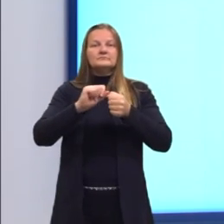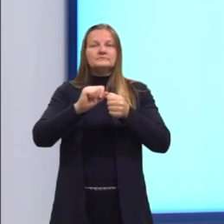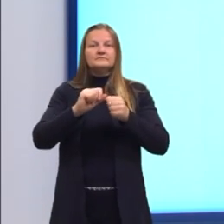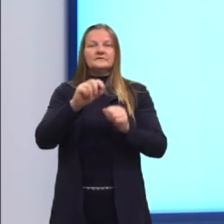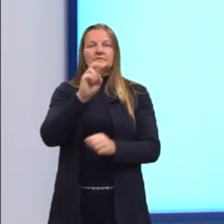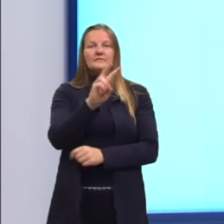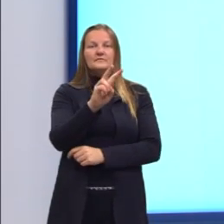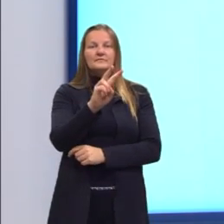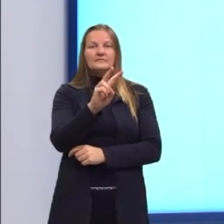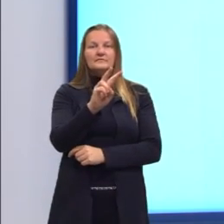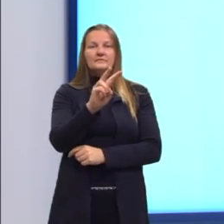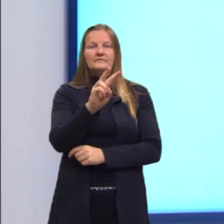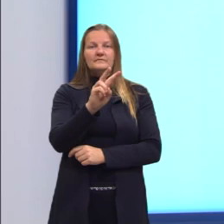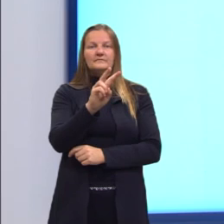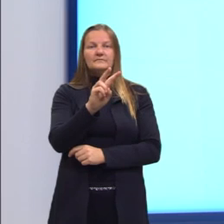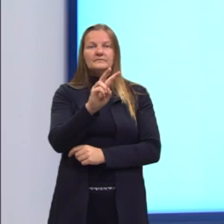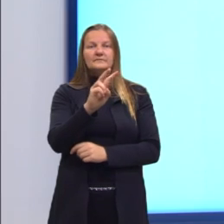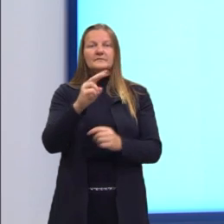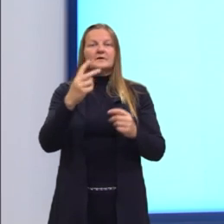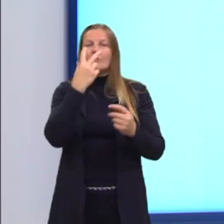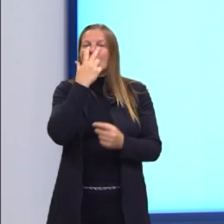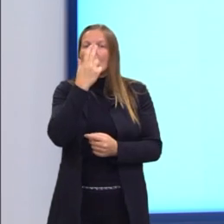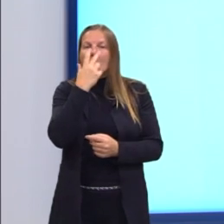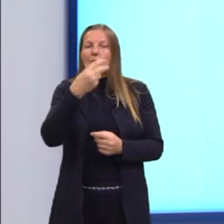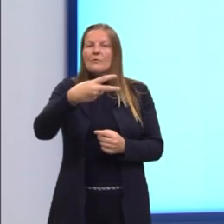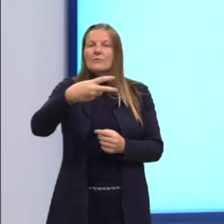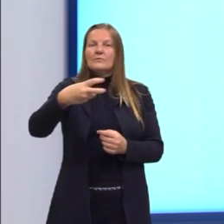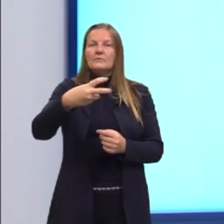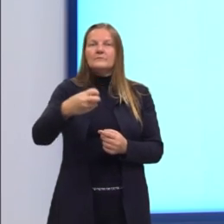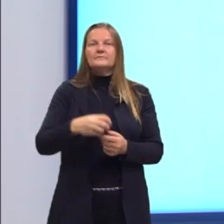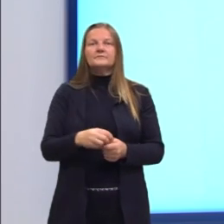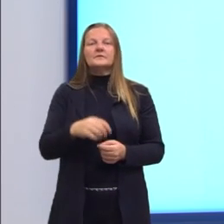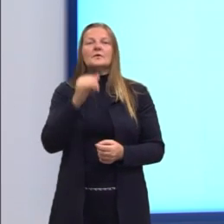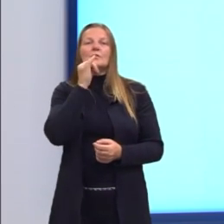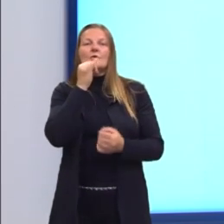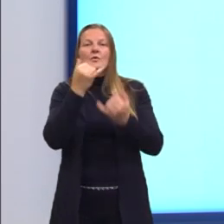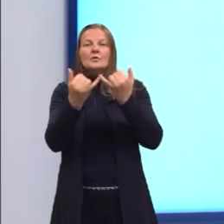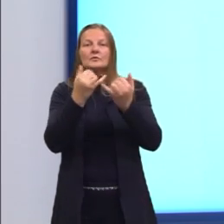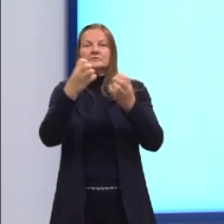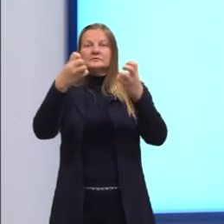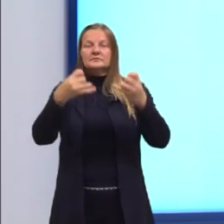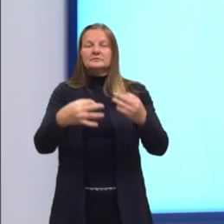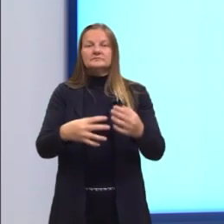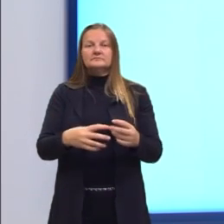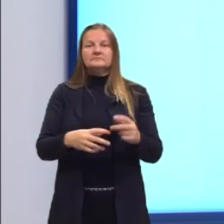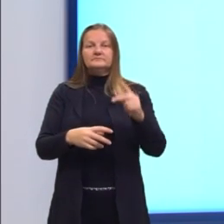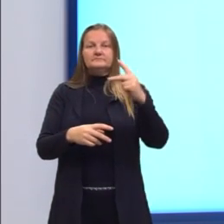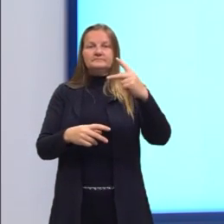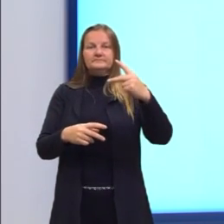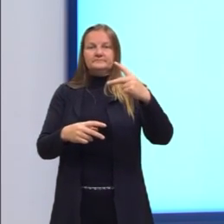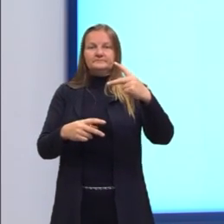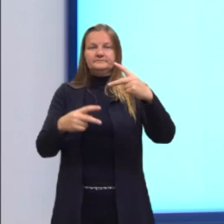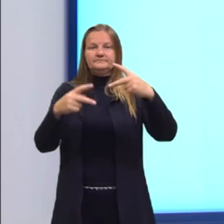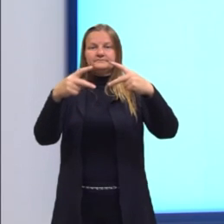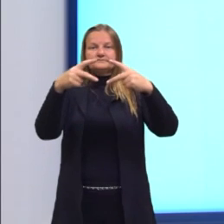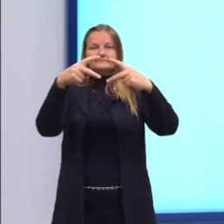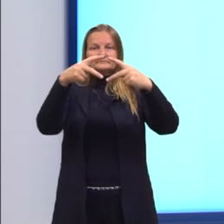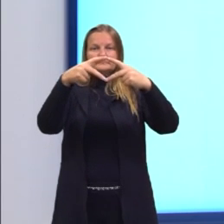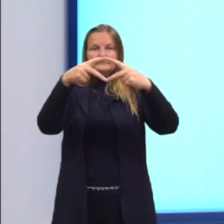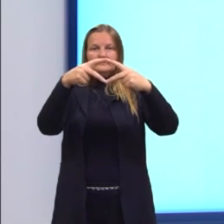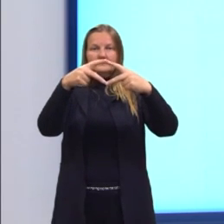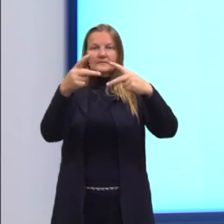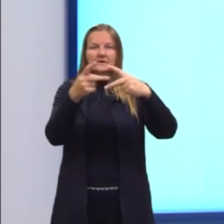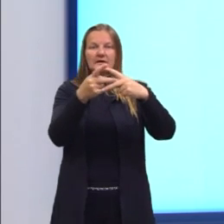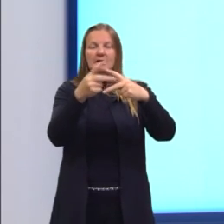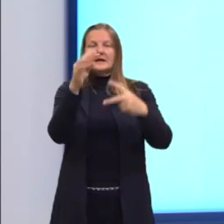verificada, ou nós temos uma igualdade. Outro exemplo seria o tetraedro. O tetraedro, gente,